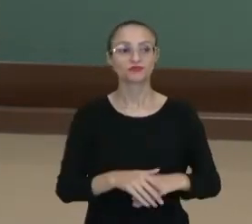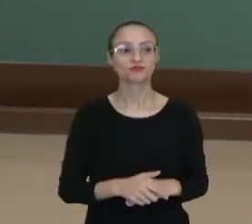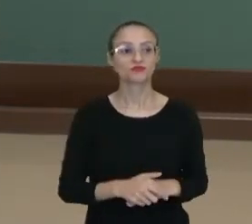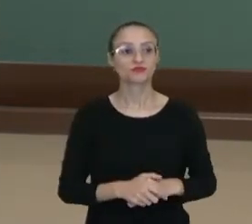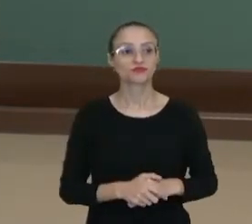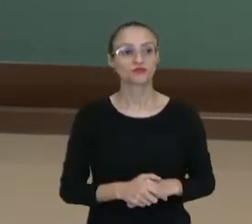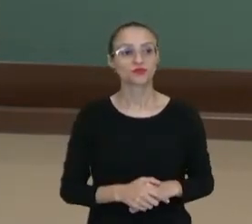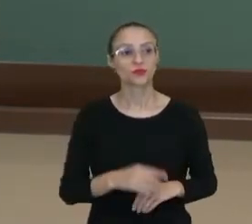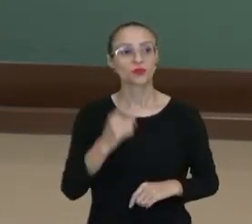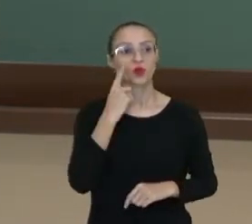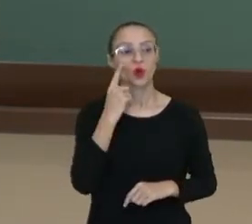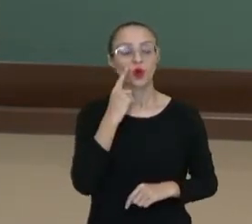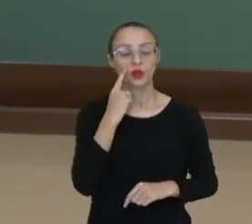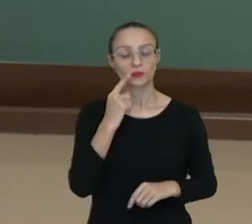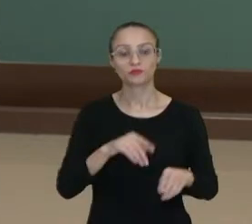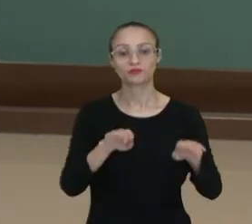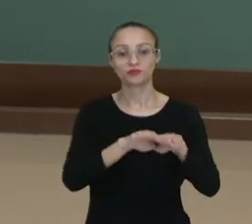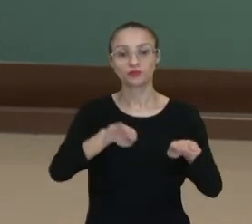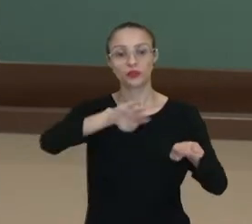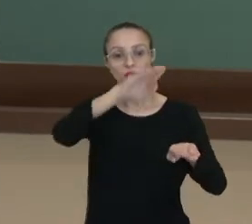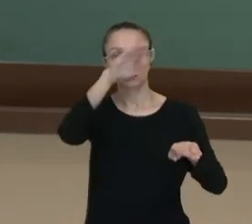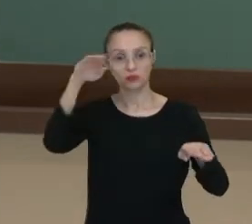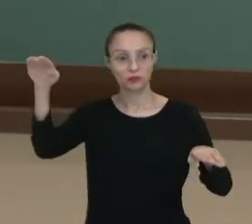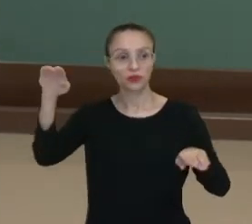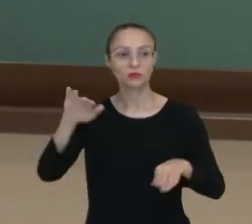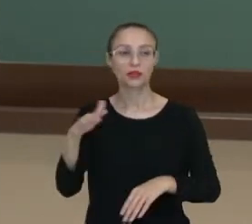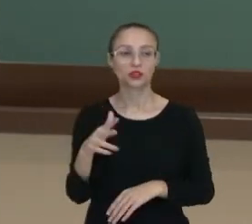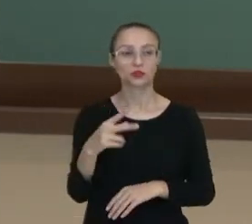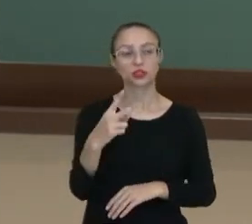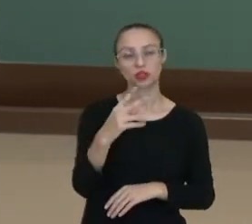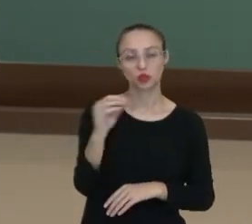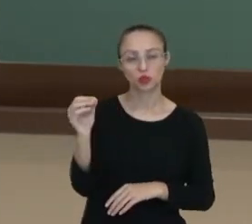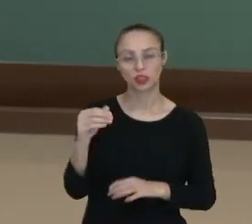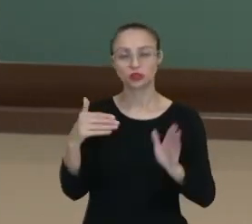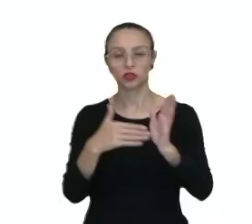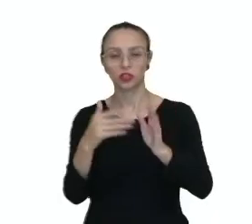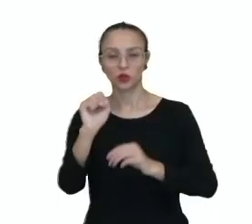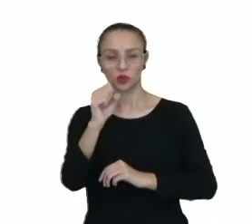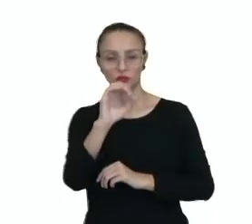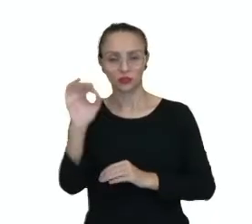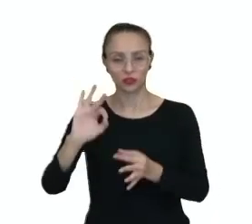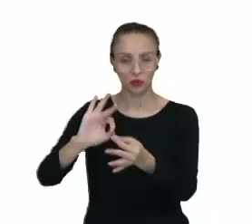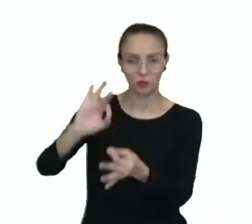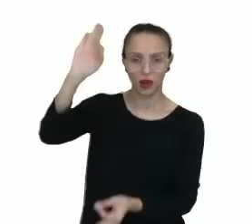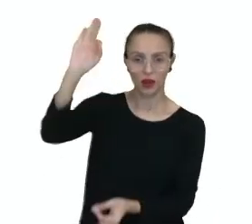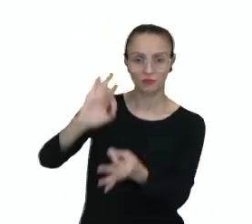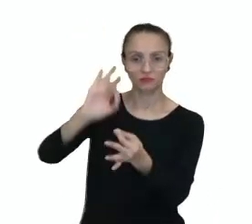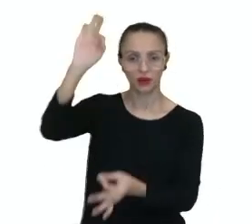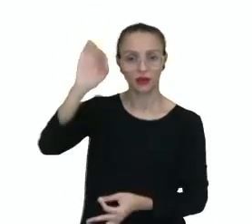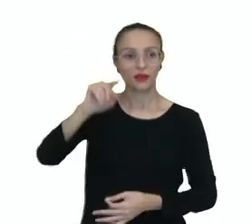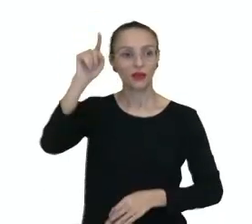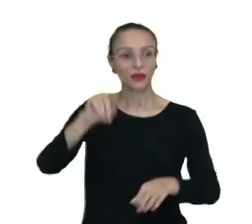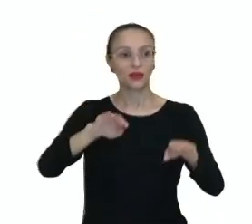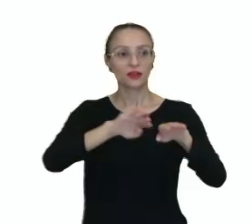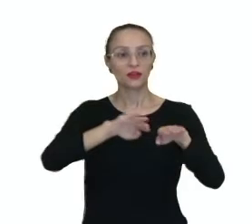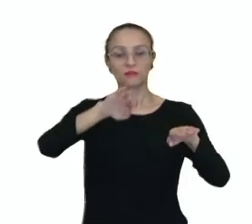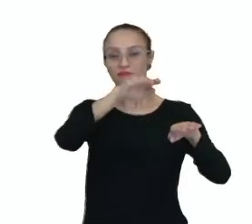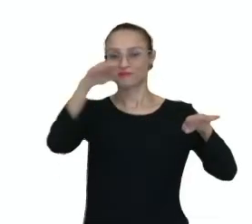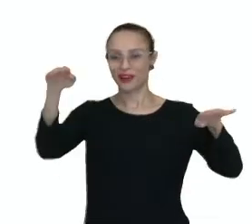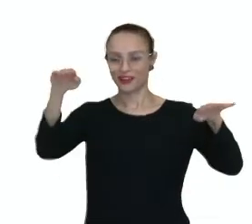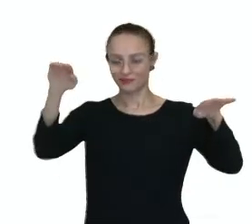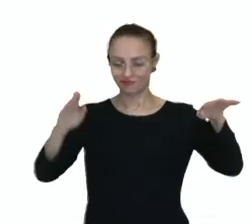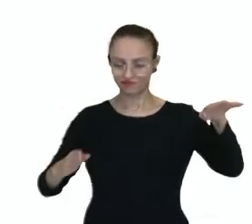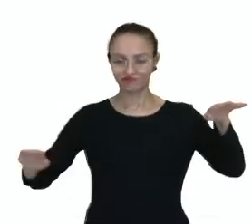As regiões de planaltos que variam entre 200 e 800 metros de altitudes, são áreas de chapadas e serras,